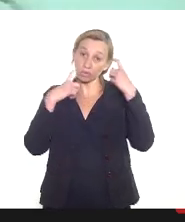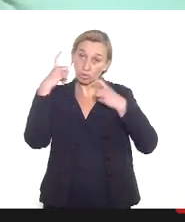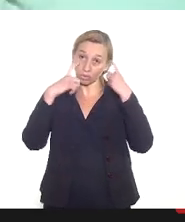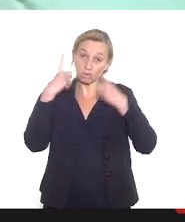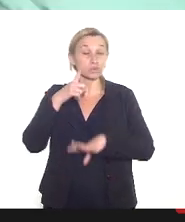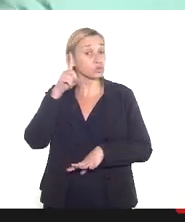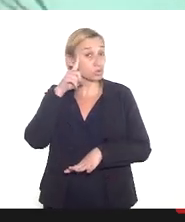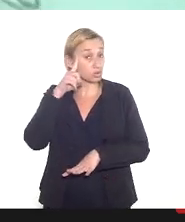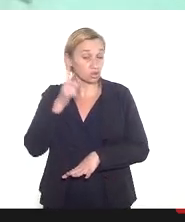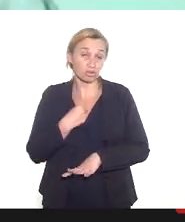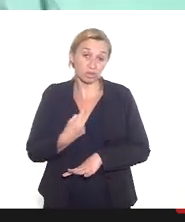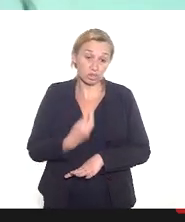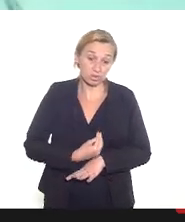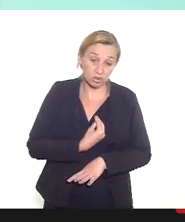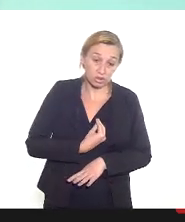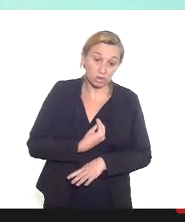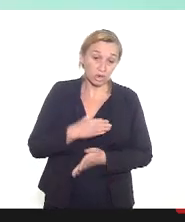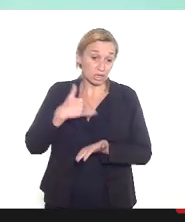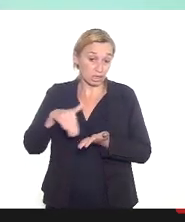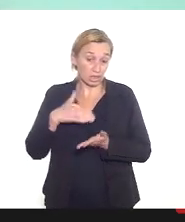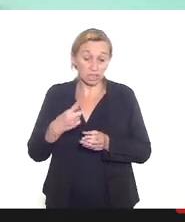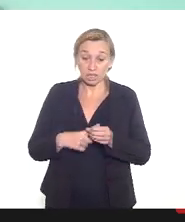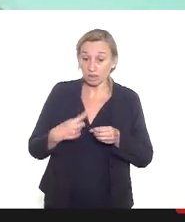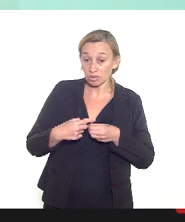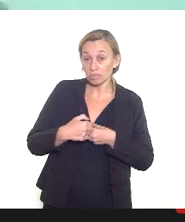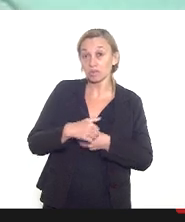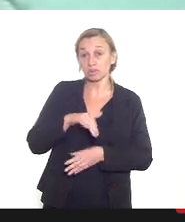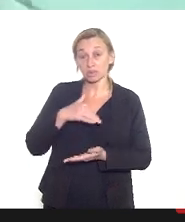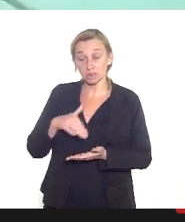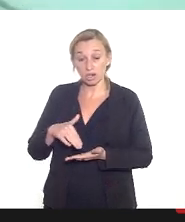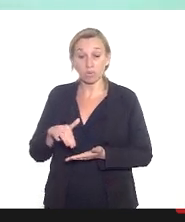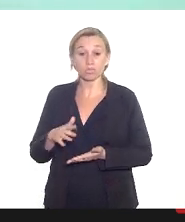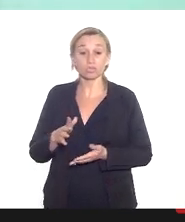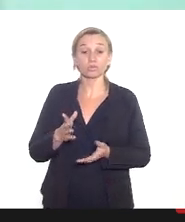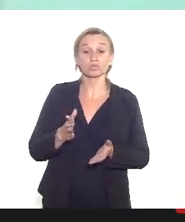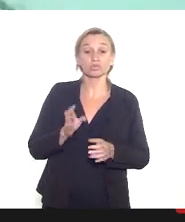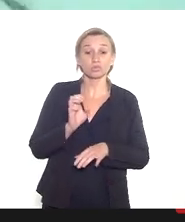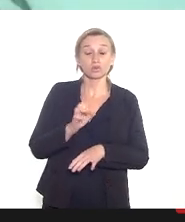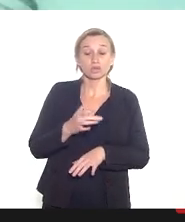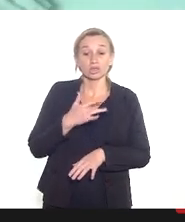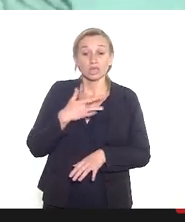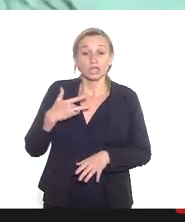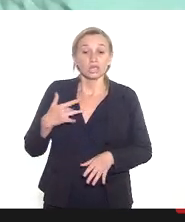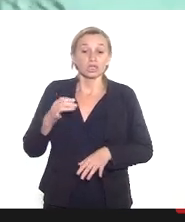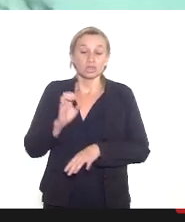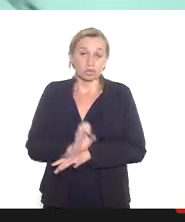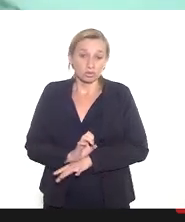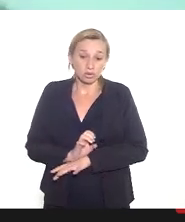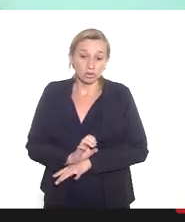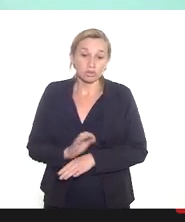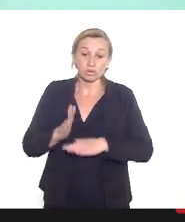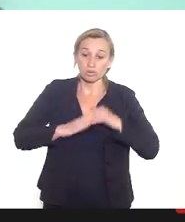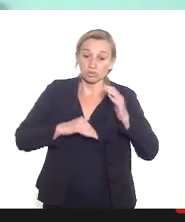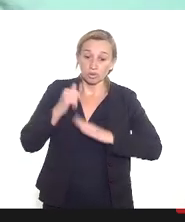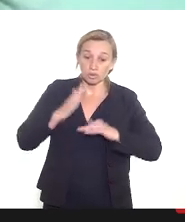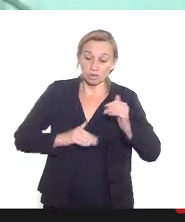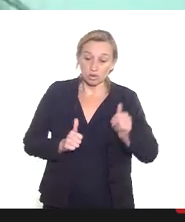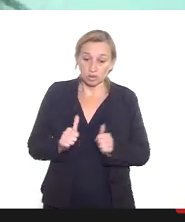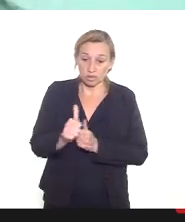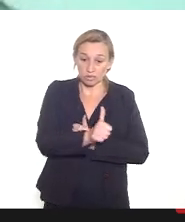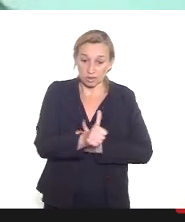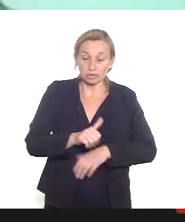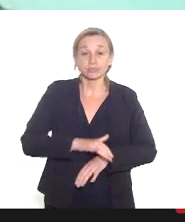nosso dia a dia enquanto Secretaria Municipal de Saúde estadual enfim e profissionais da linha de frente